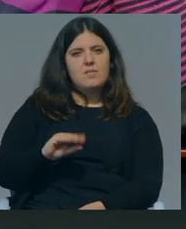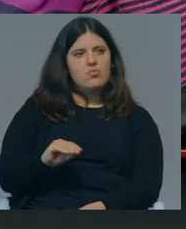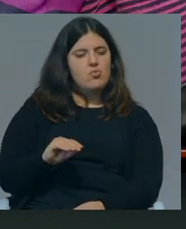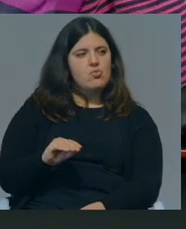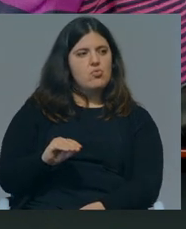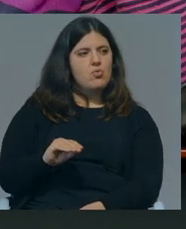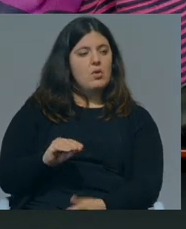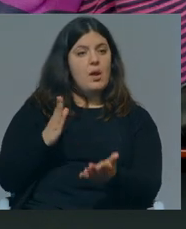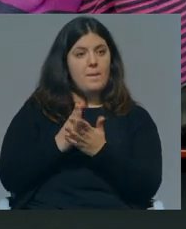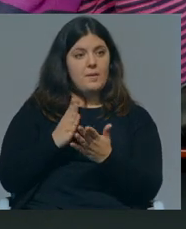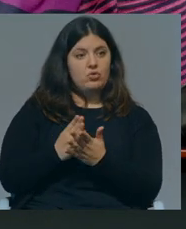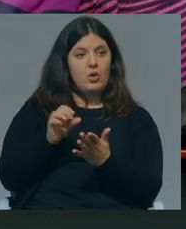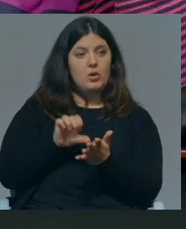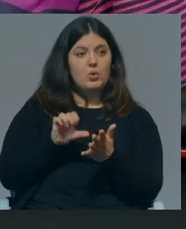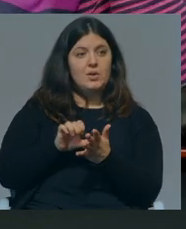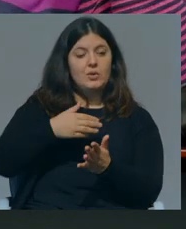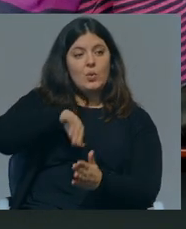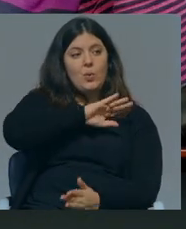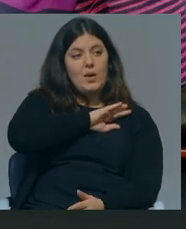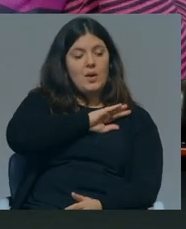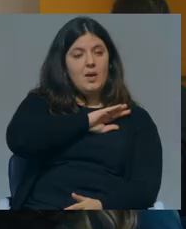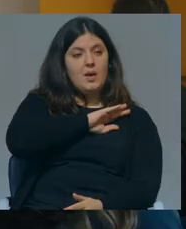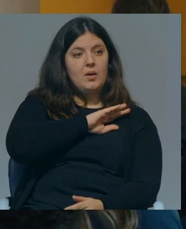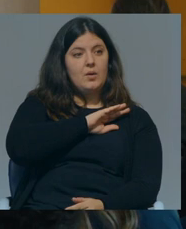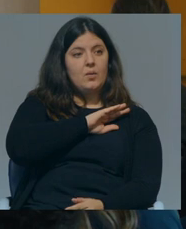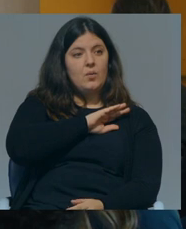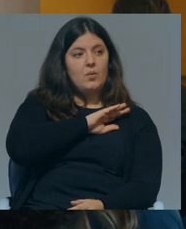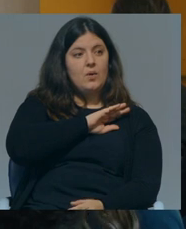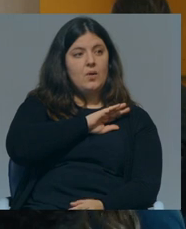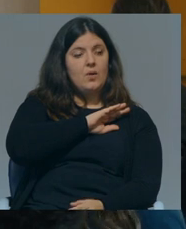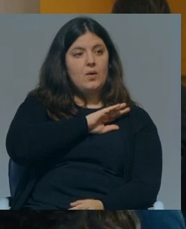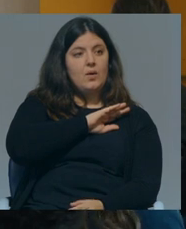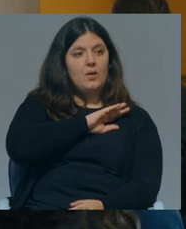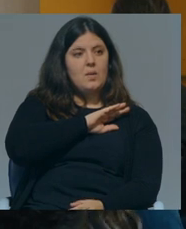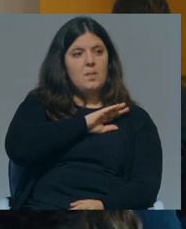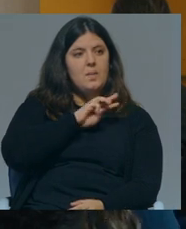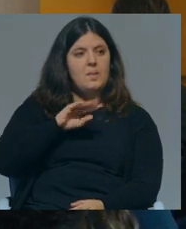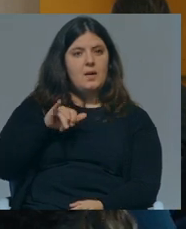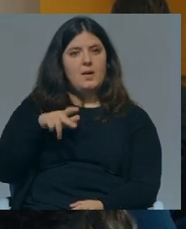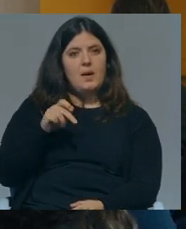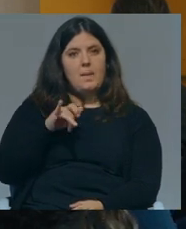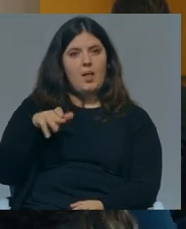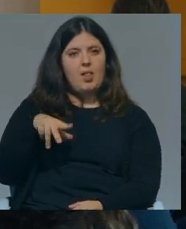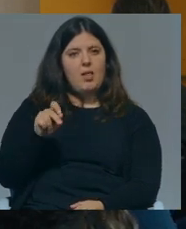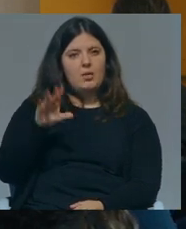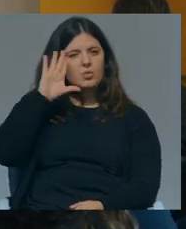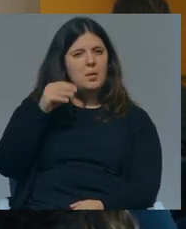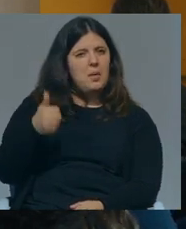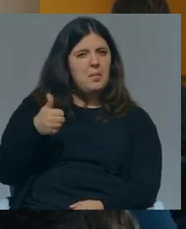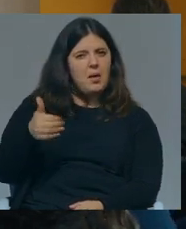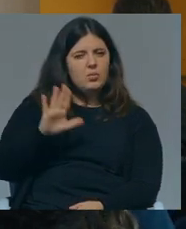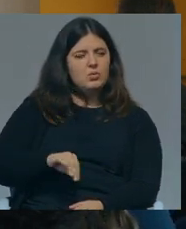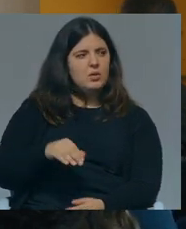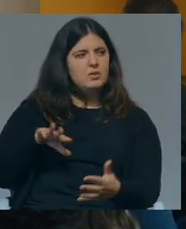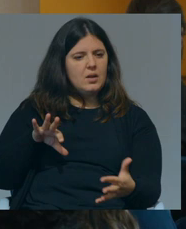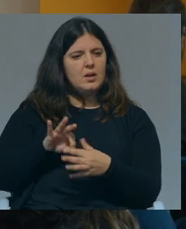e é uma escola do centro de Coimbra que é a escola eu sei qual é Maria Amália acho que eu não sei é uma escola de Coimbra mas isso